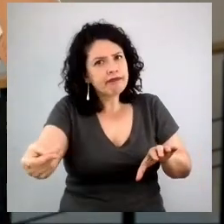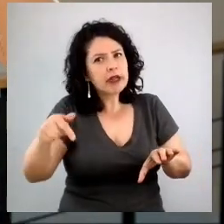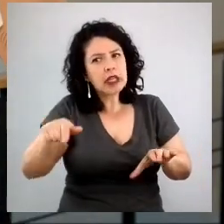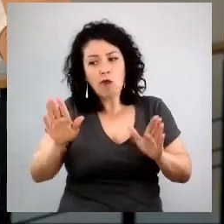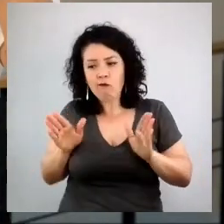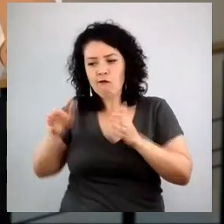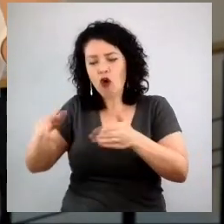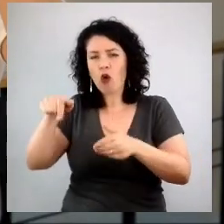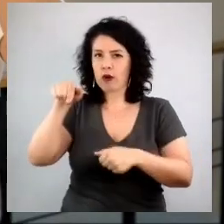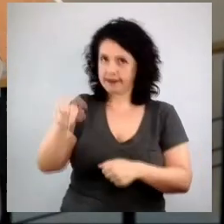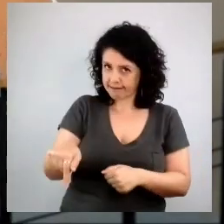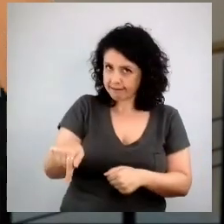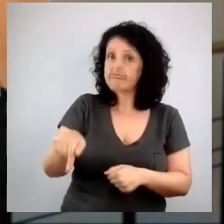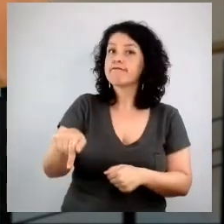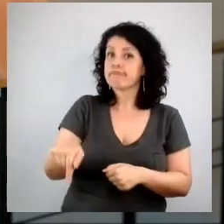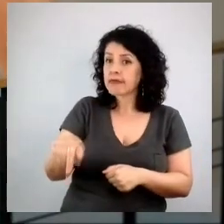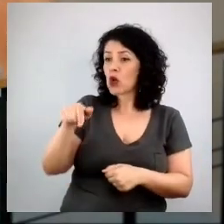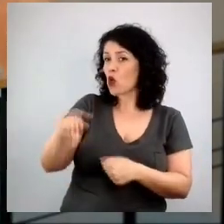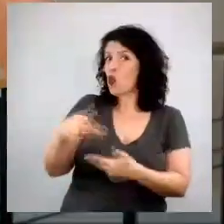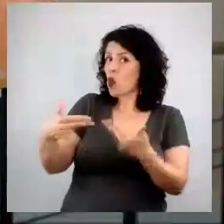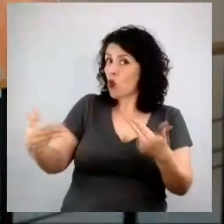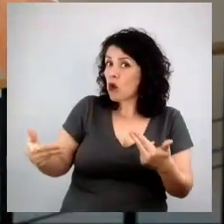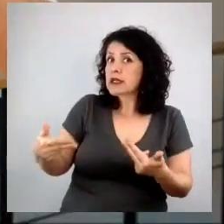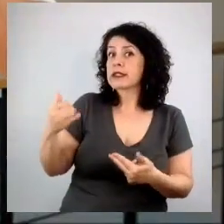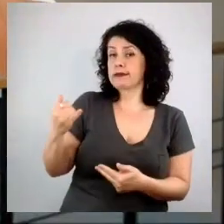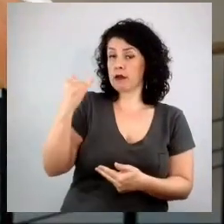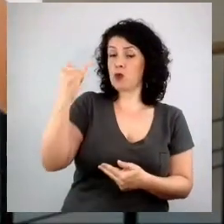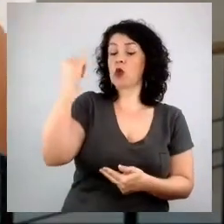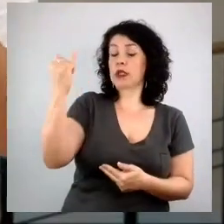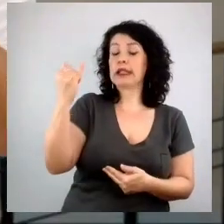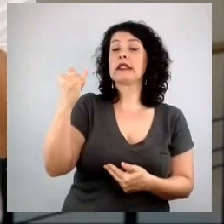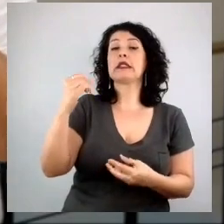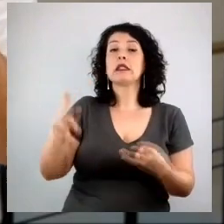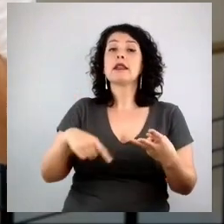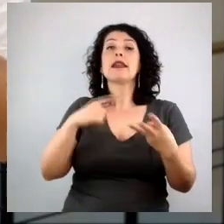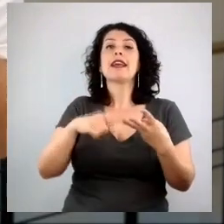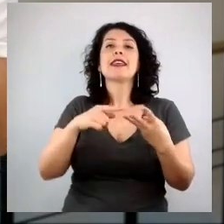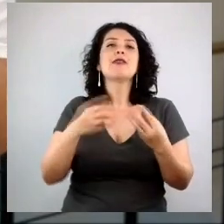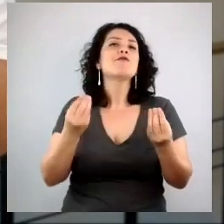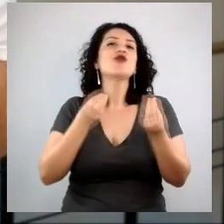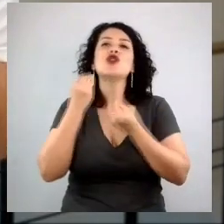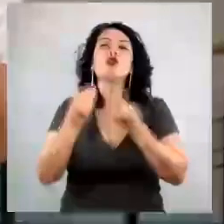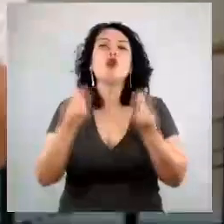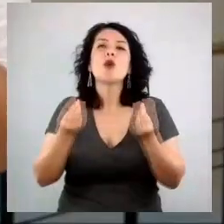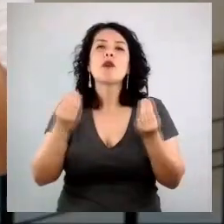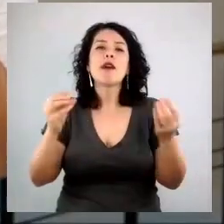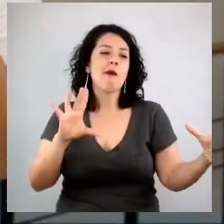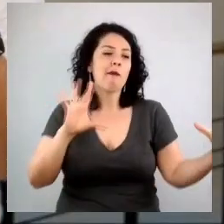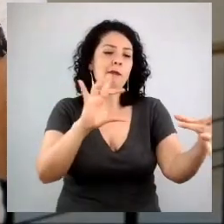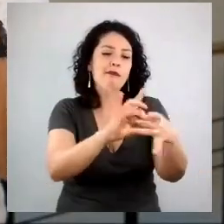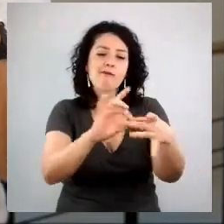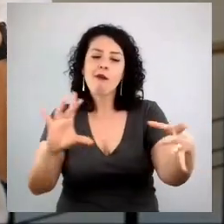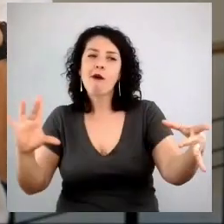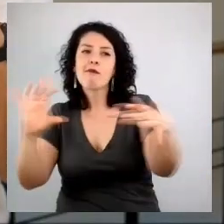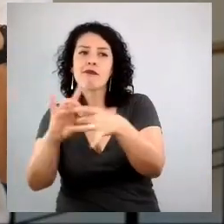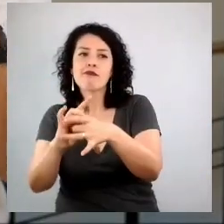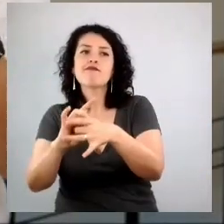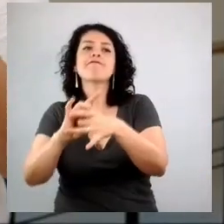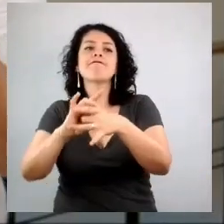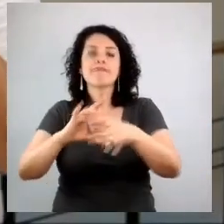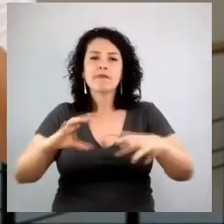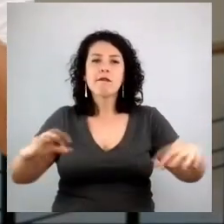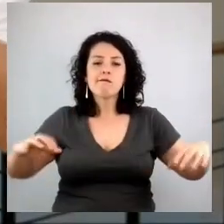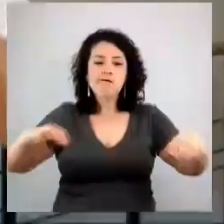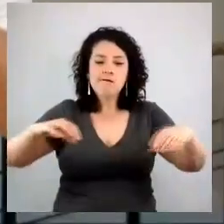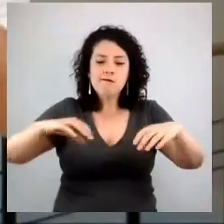são coisas mais passageiras. E aqui eu encontro esses espaços de interseção, onde a minha marca, com as características que tem, meu produto com as